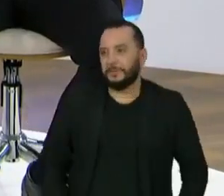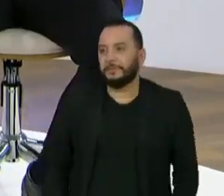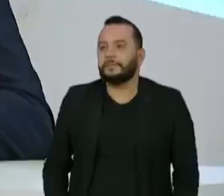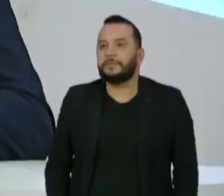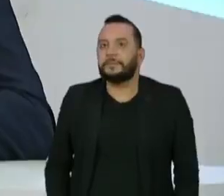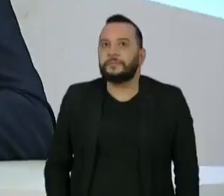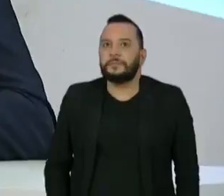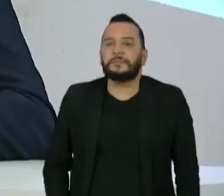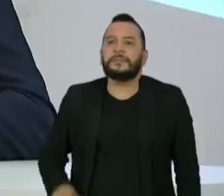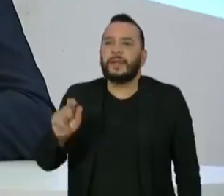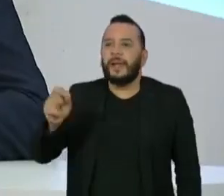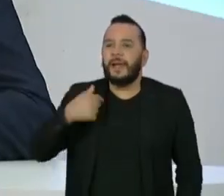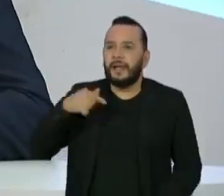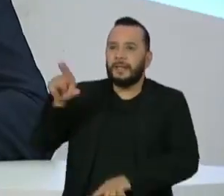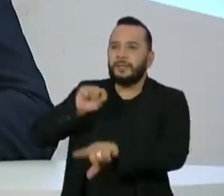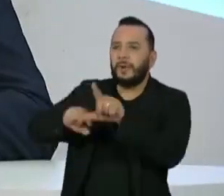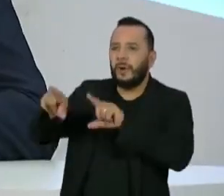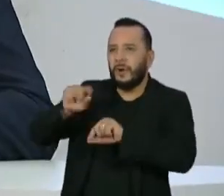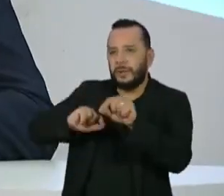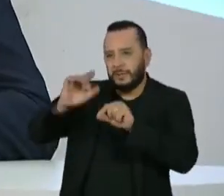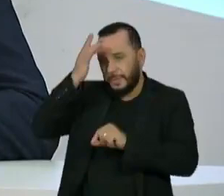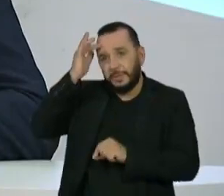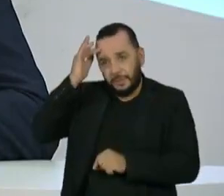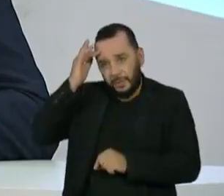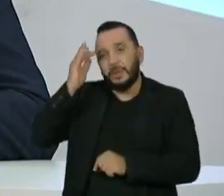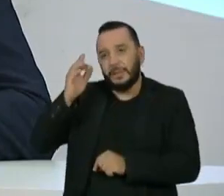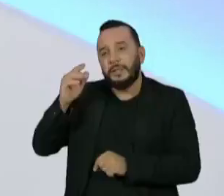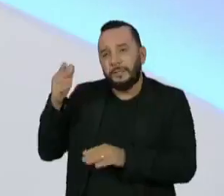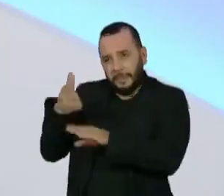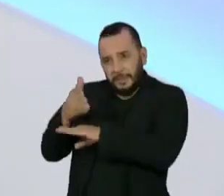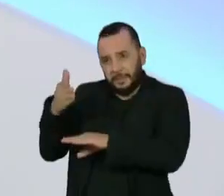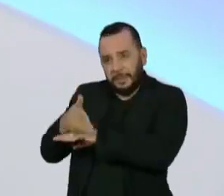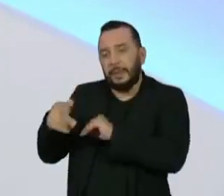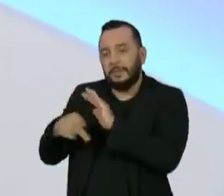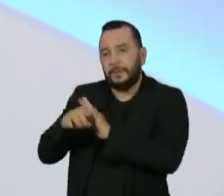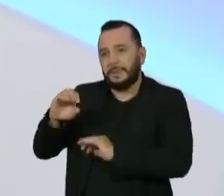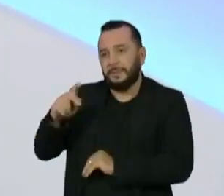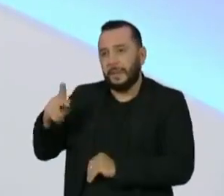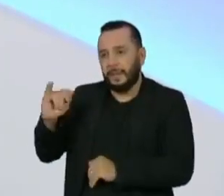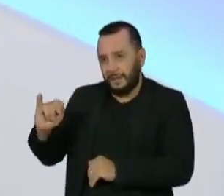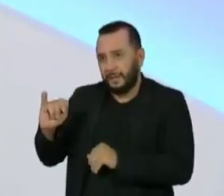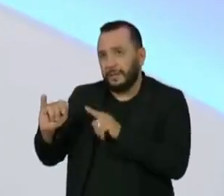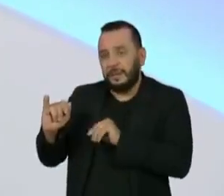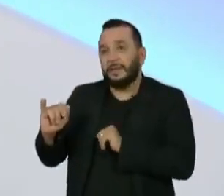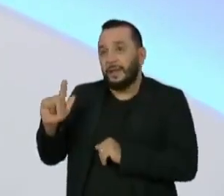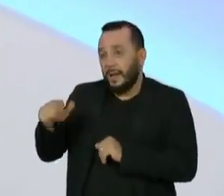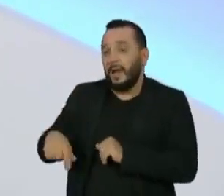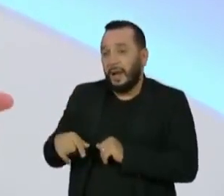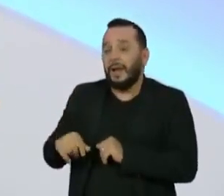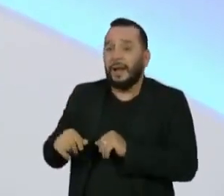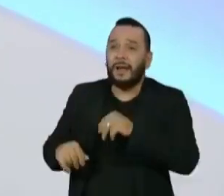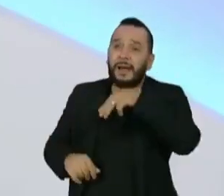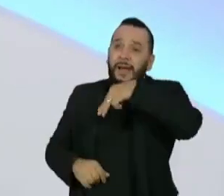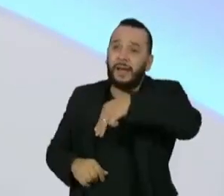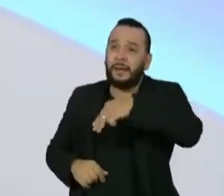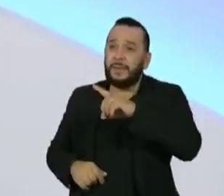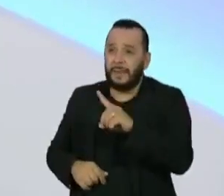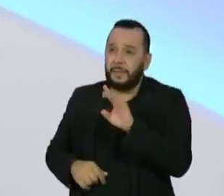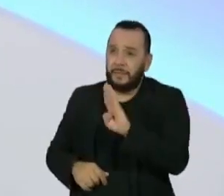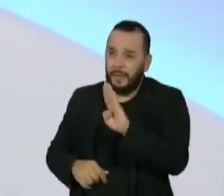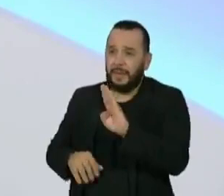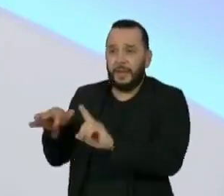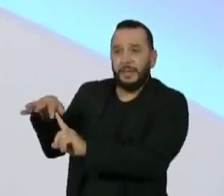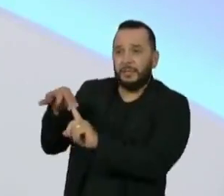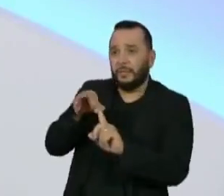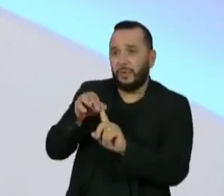Quem escolhe os participantes de uma CPI são os partidos. Renan Calheiros virou relator por indicação do MDB. Ele é um grande cacique do